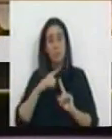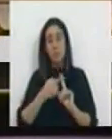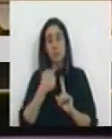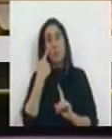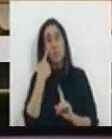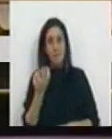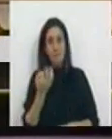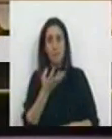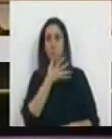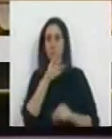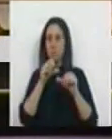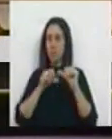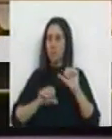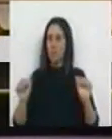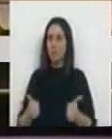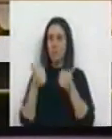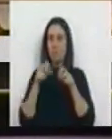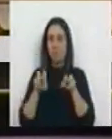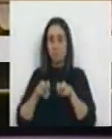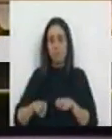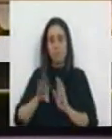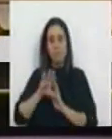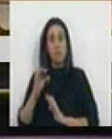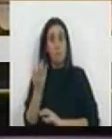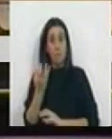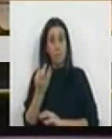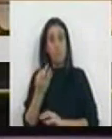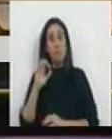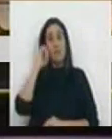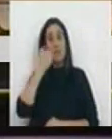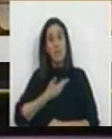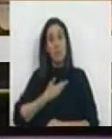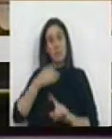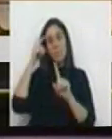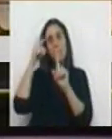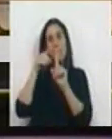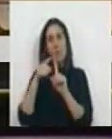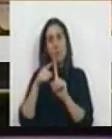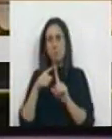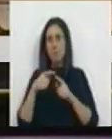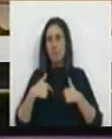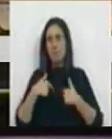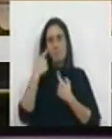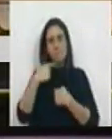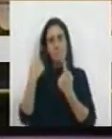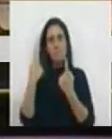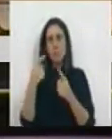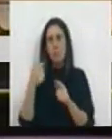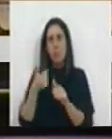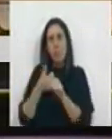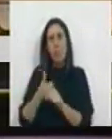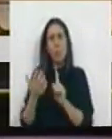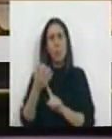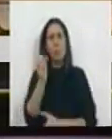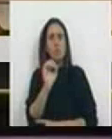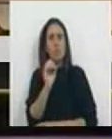ano, apesar do vitorioso que as bancadas da direita fazem, a meta do déficit que se autoimpuseram não será cumprida,